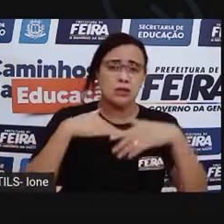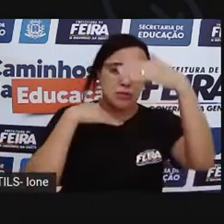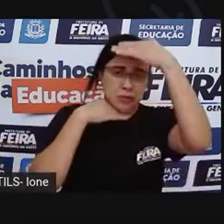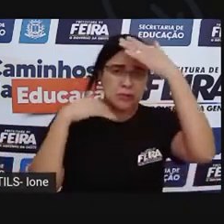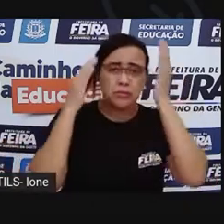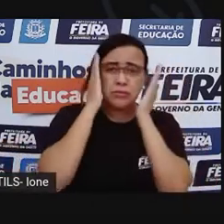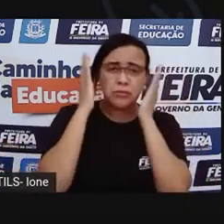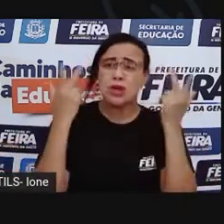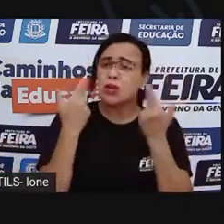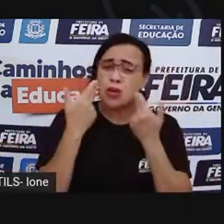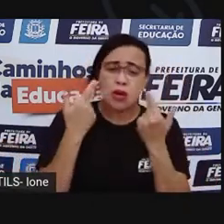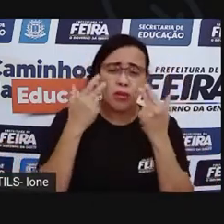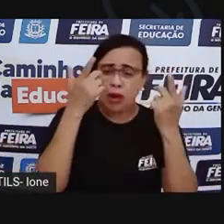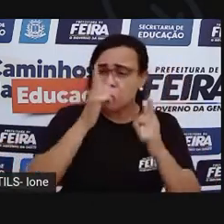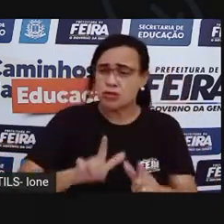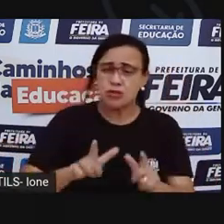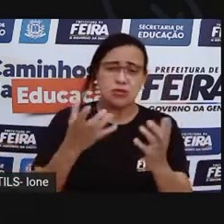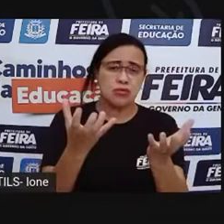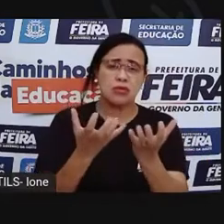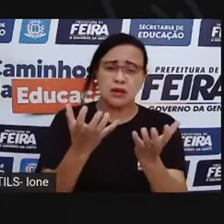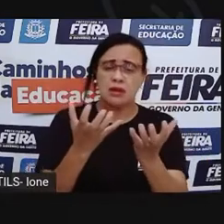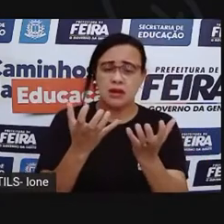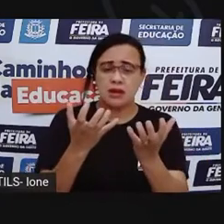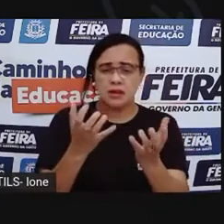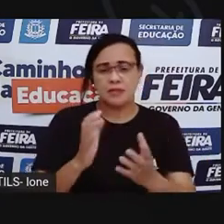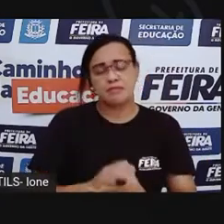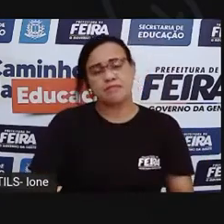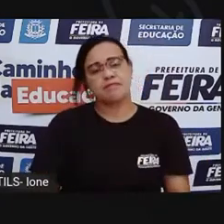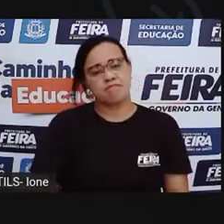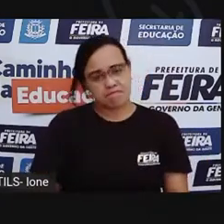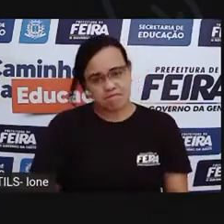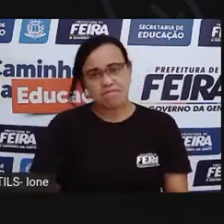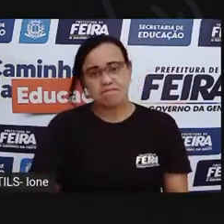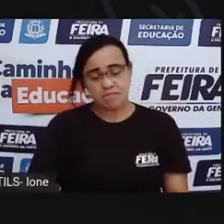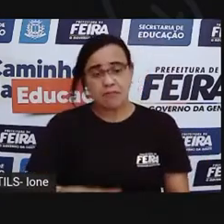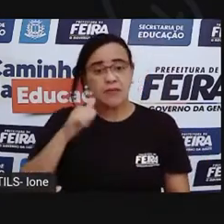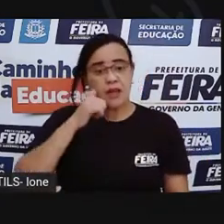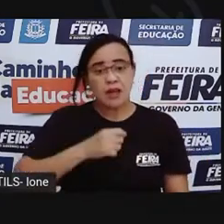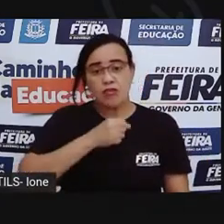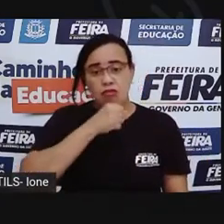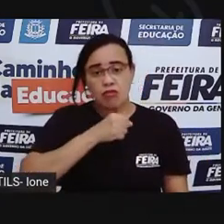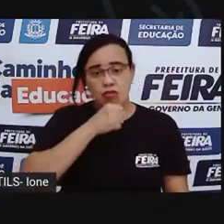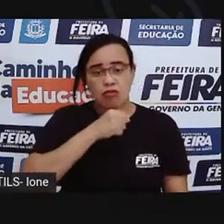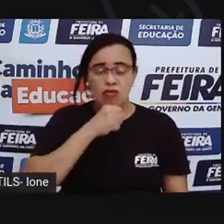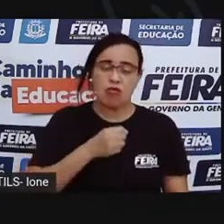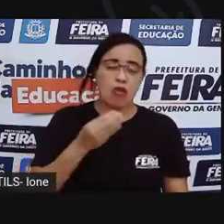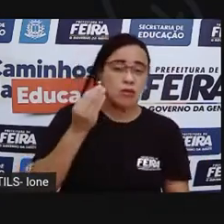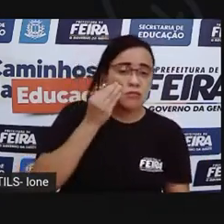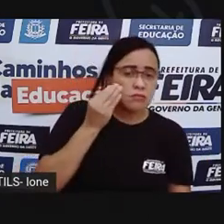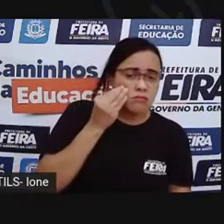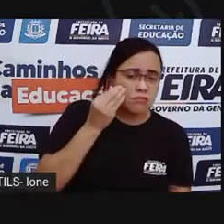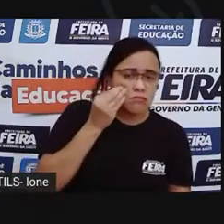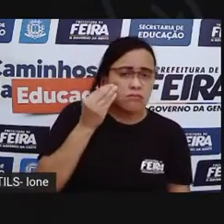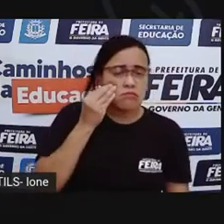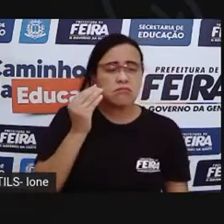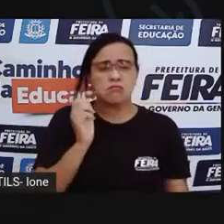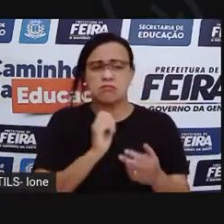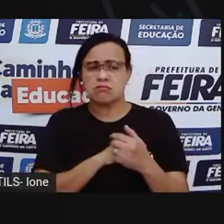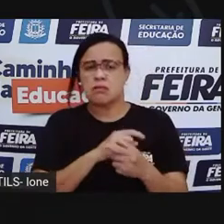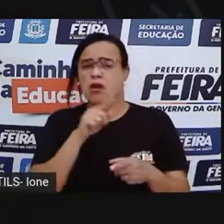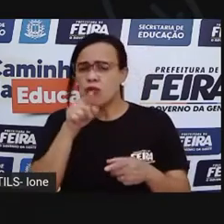O que eu posso fazer? Minha querida, e se você tentasse fazer coisas